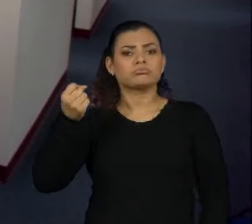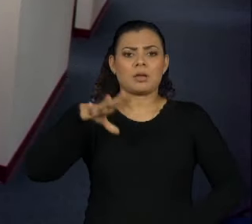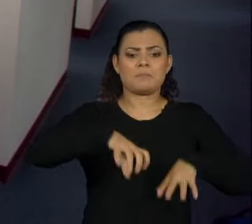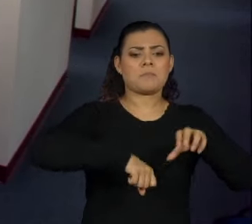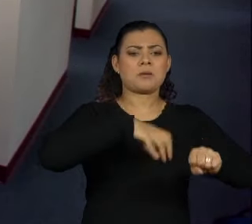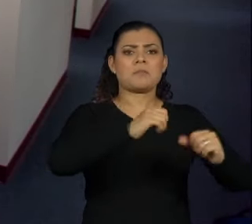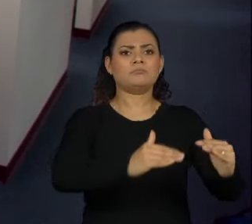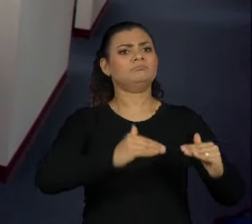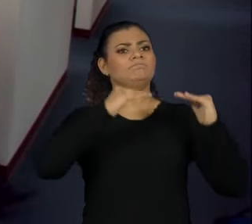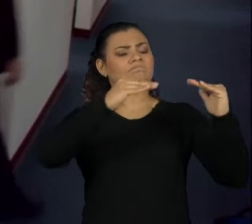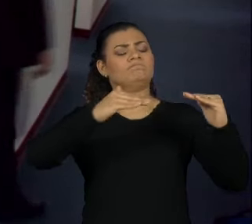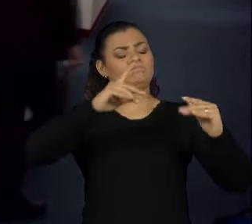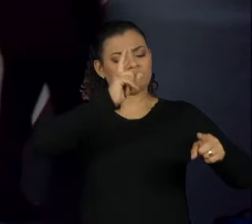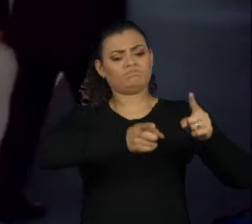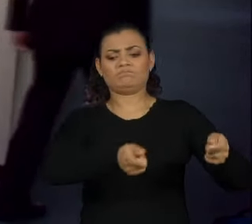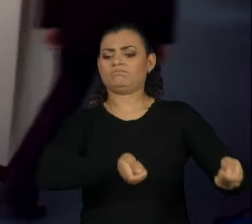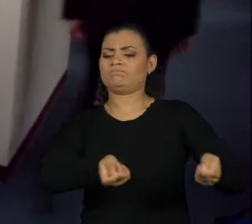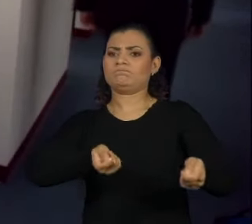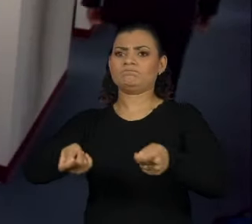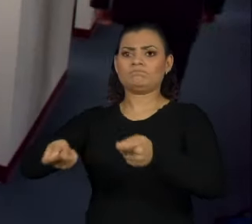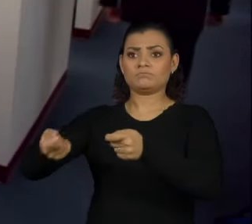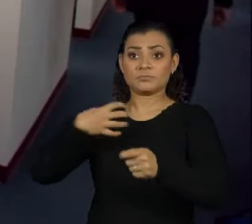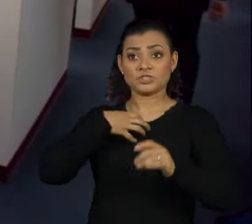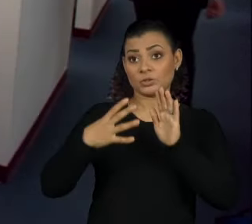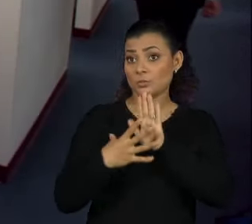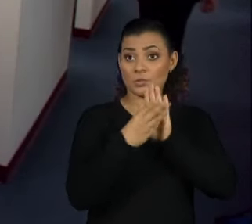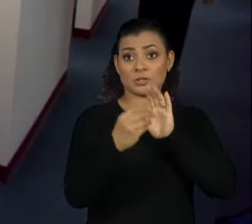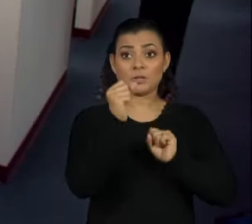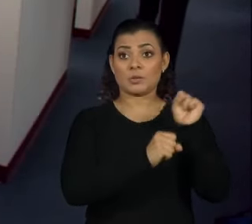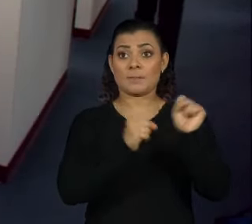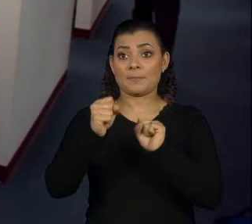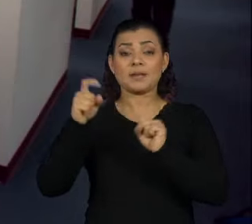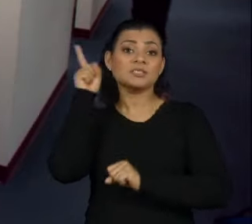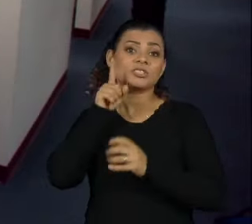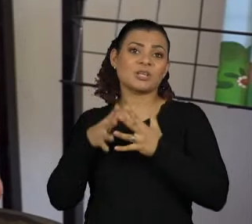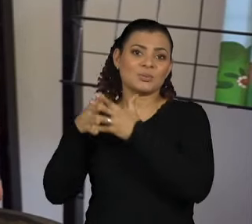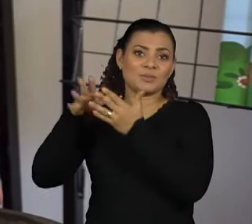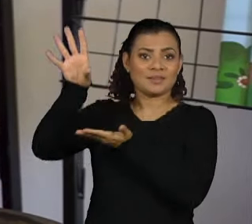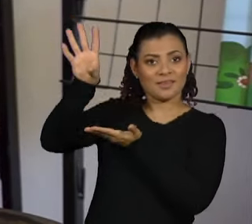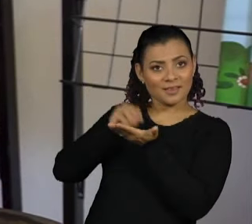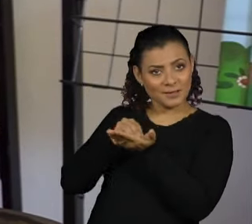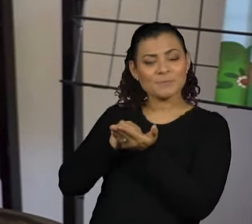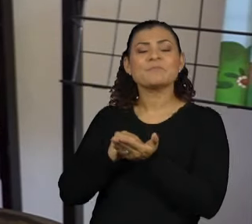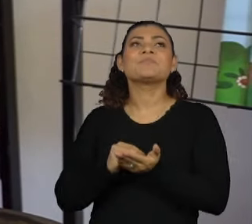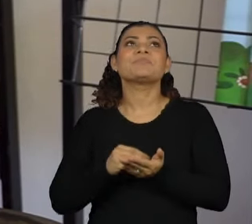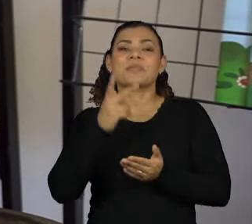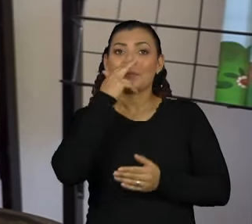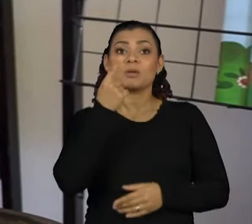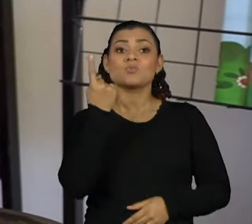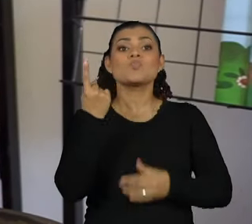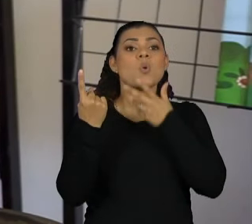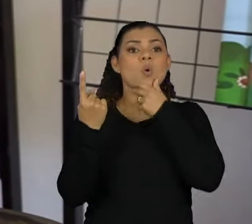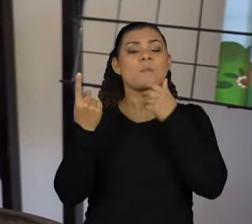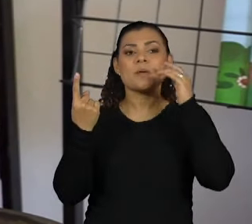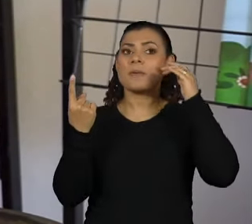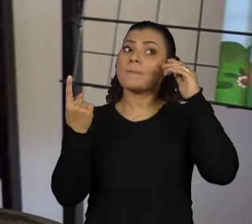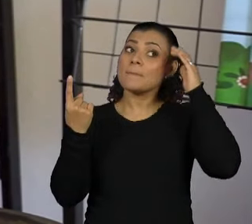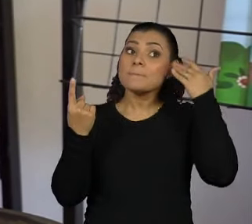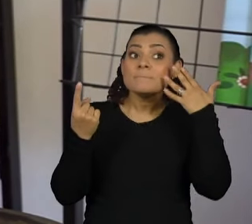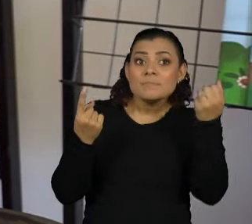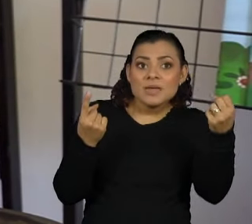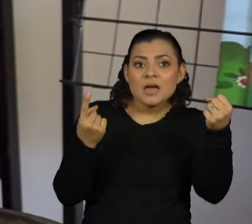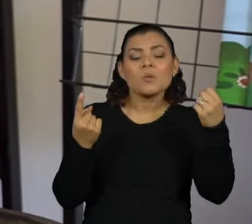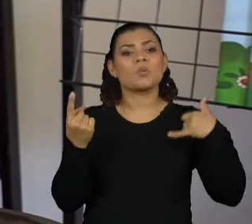o seu domínio, aquele modelo de empresa americana, onde um homem branco de mais de 50